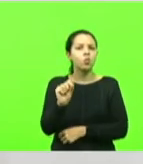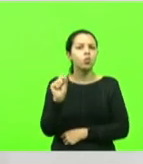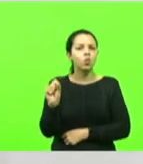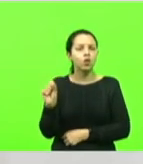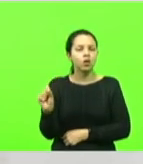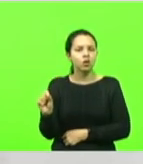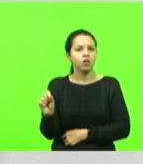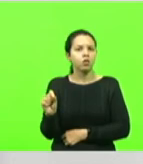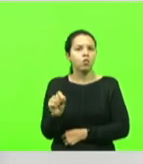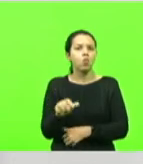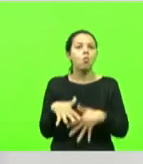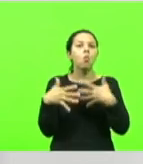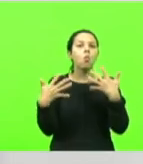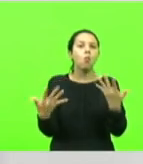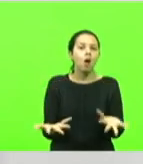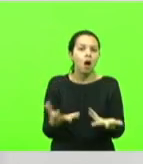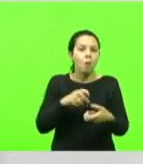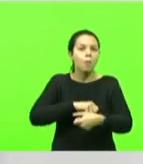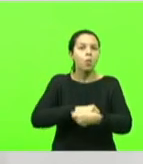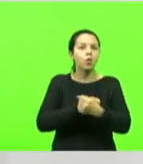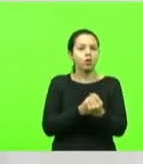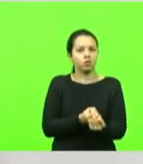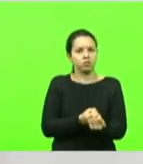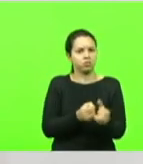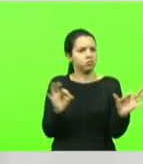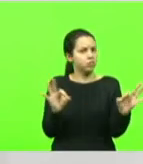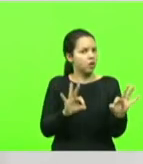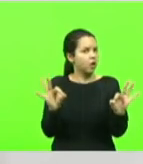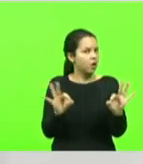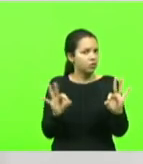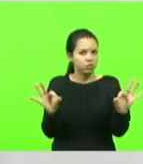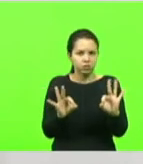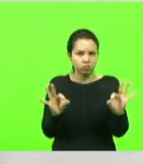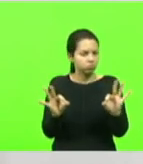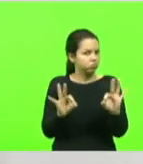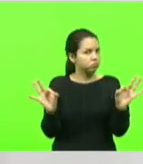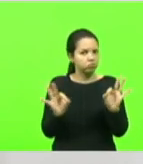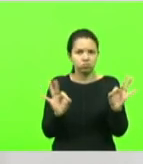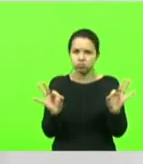Que bloqueio foi feito? Nenhum. Nenhum.